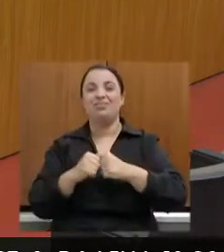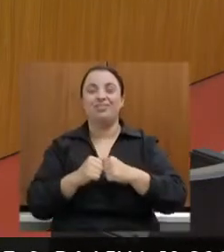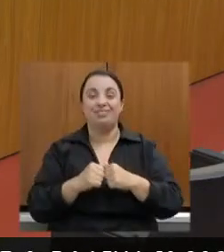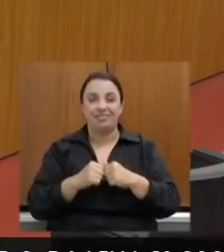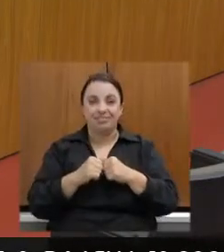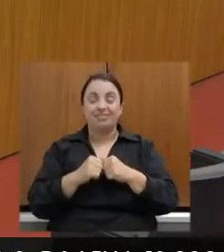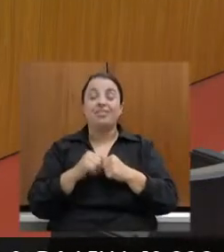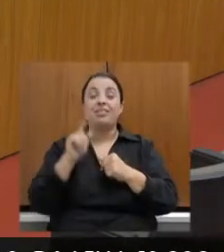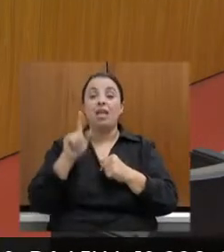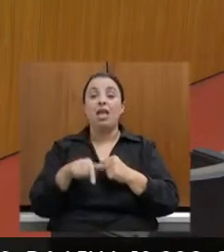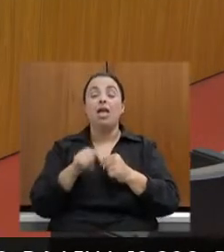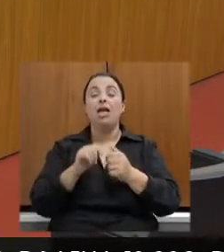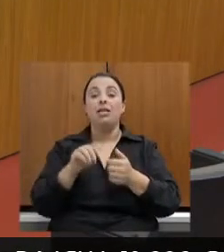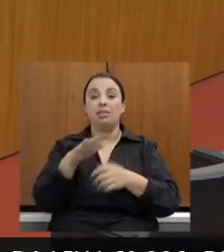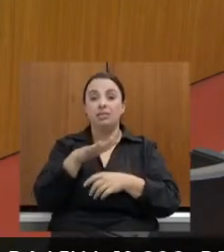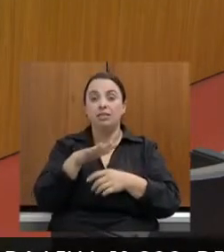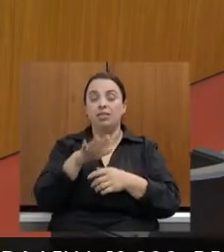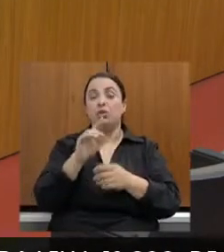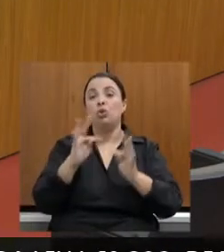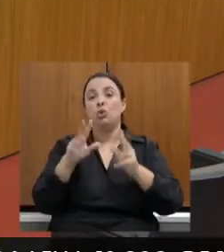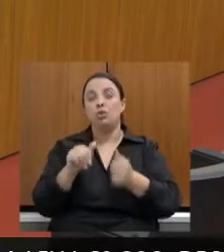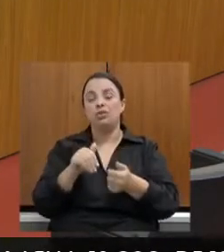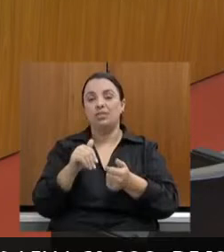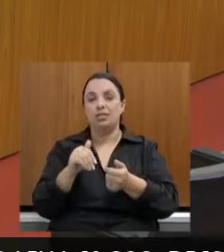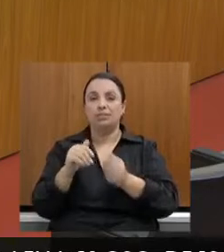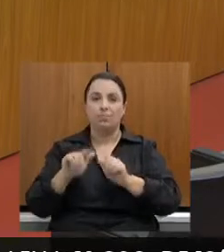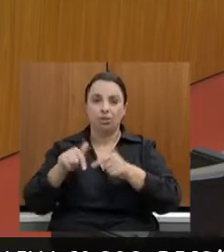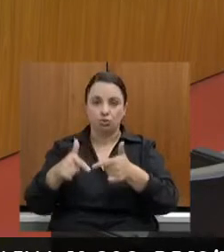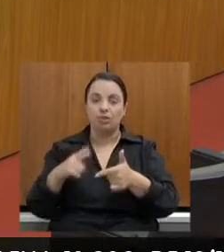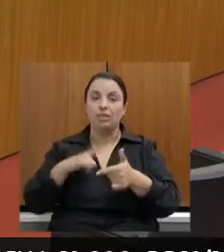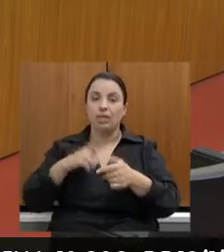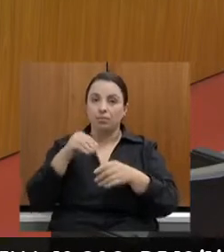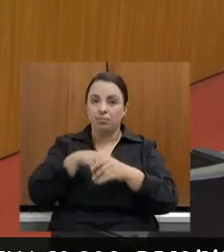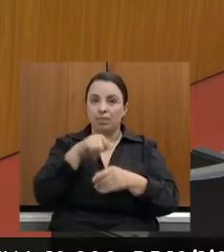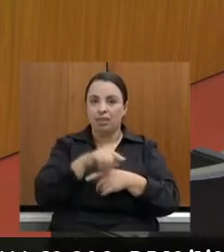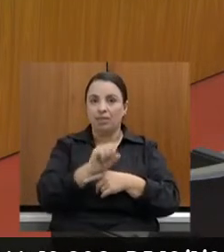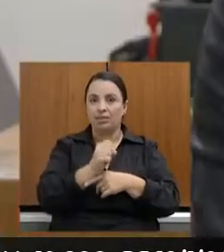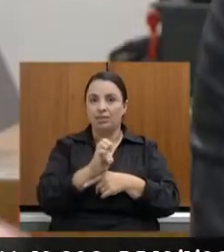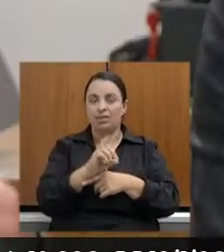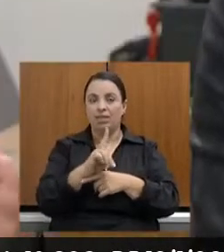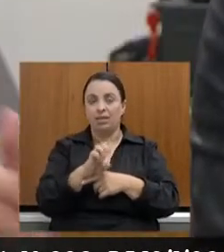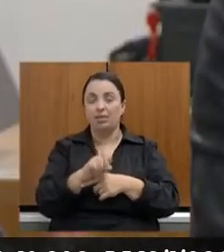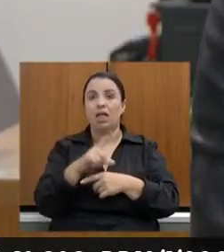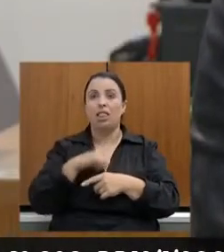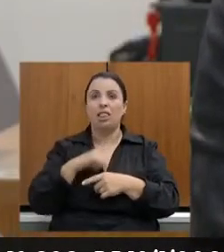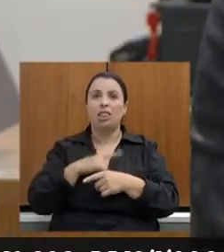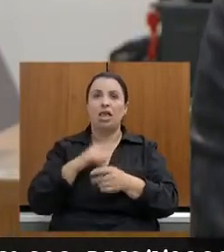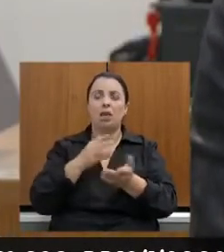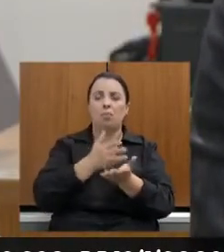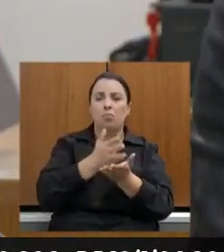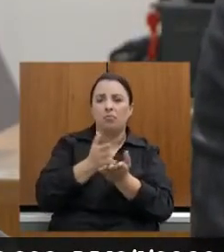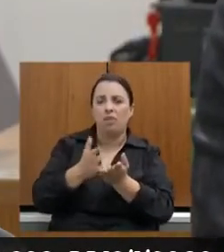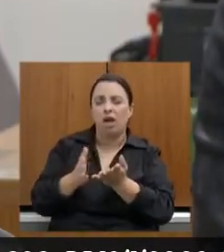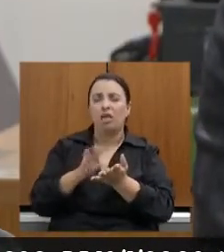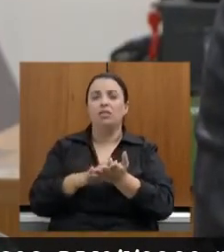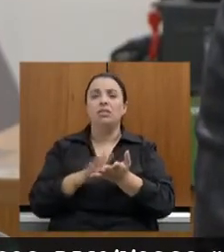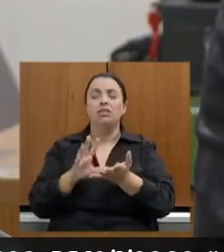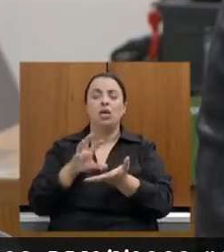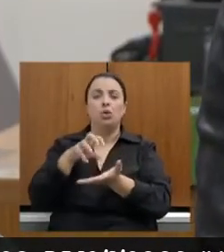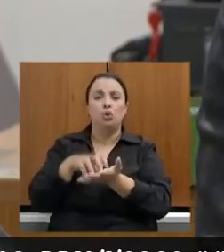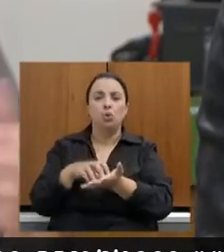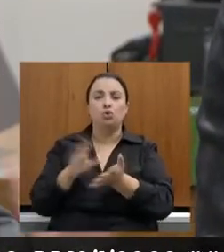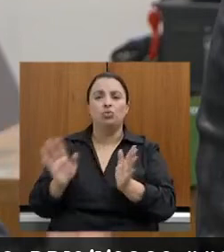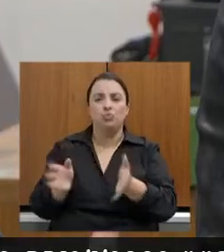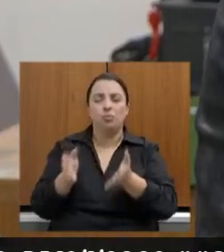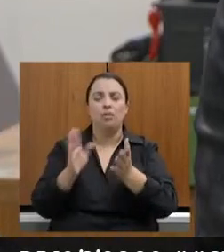passa por todas as nossas ações. Nós temos modalidades paralímpicas nos Jogos Escolares, nós temos núcleos de fomento ao Paradesporto,